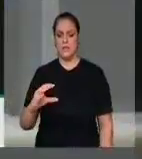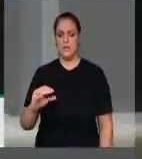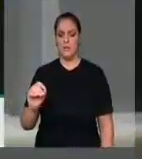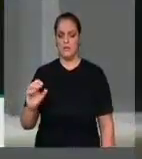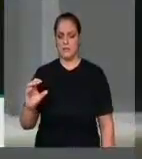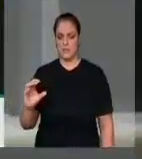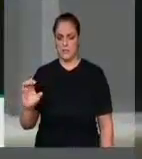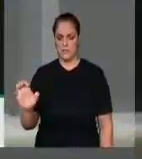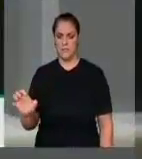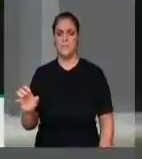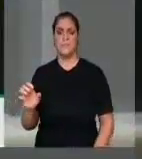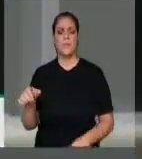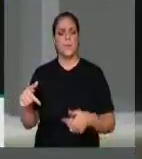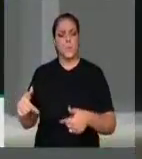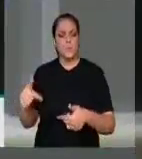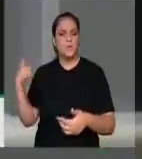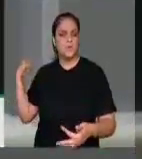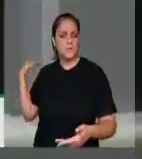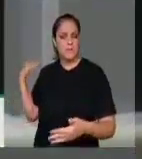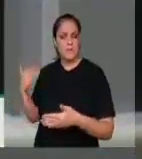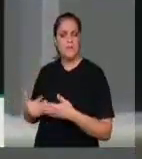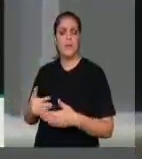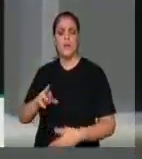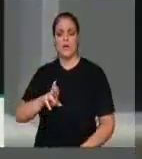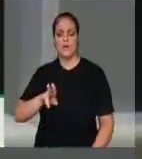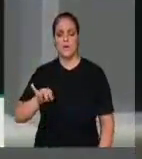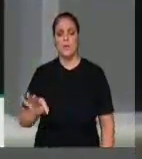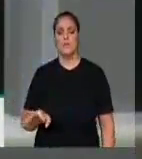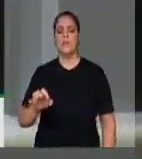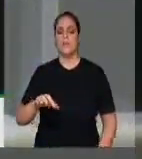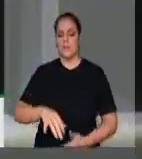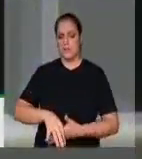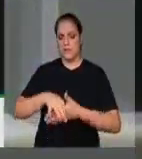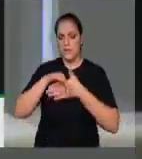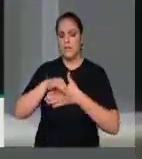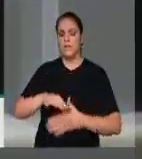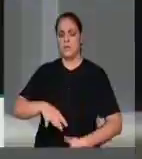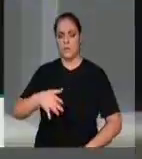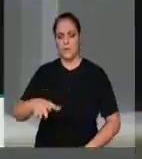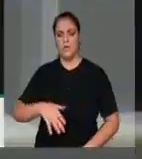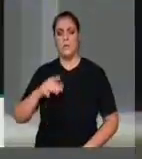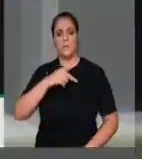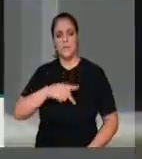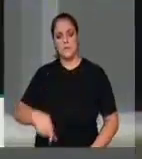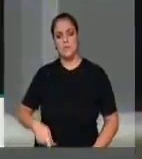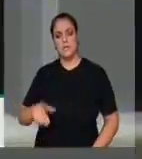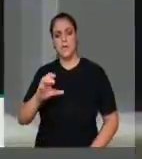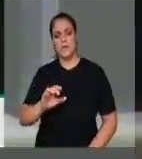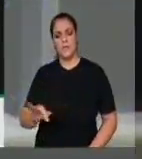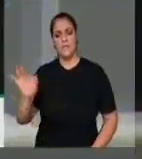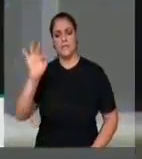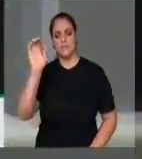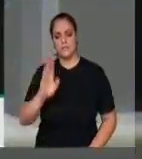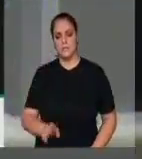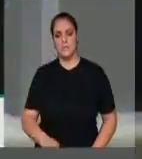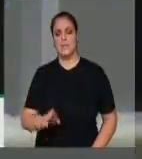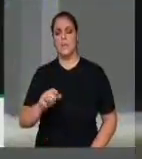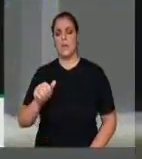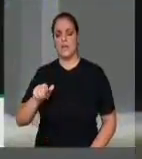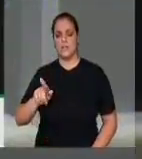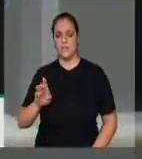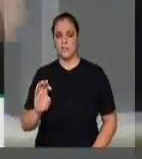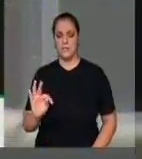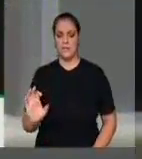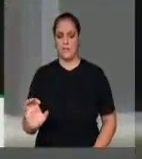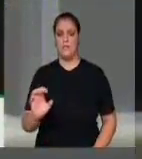coordenada por Ruth Brilhante, brava líder e presidente da Confederação Nacional dos Agentes de